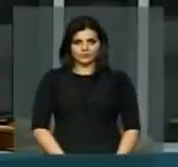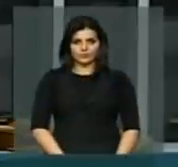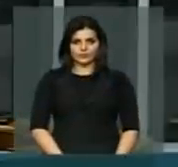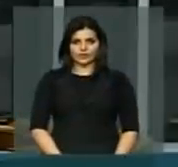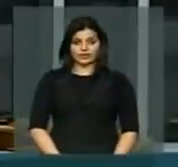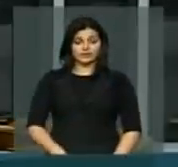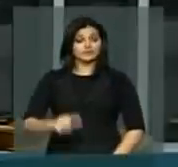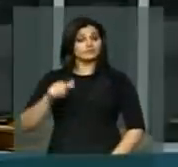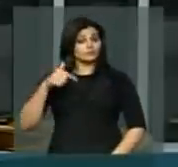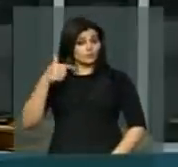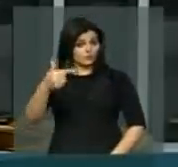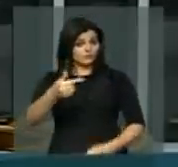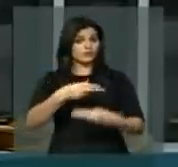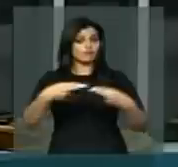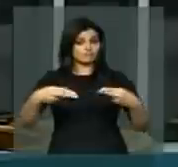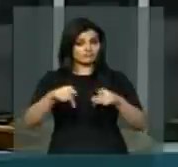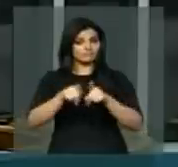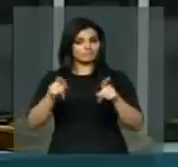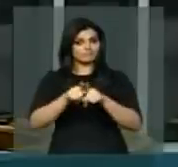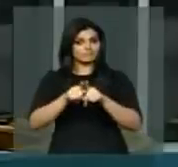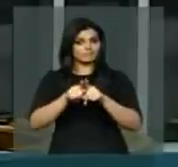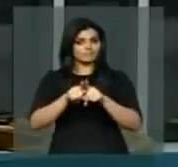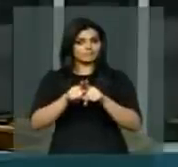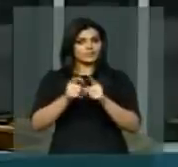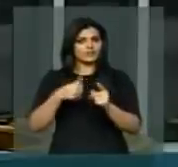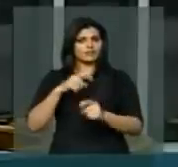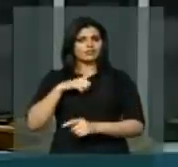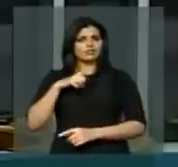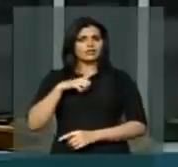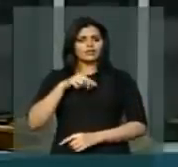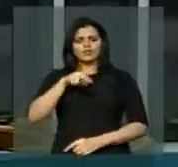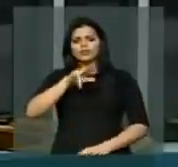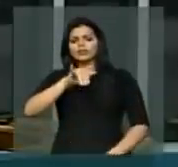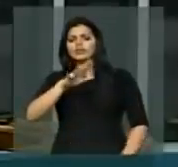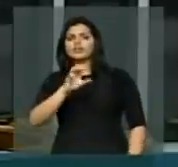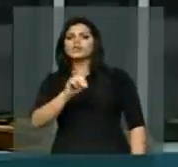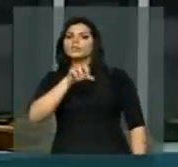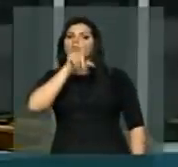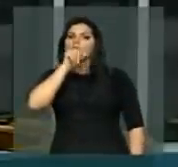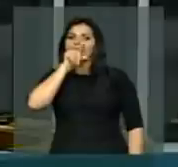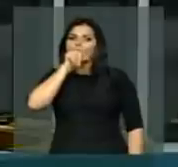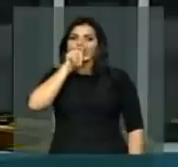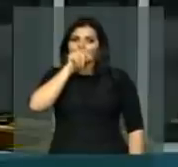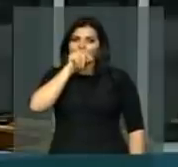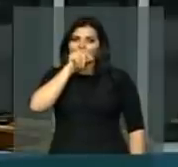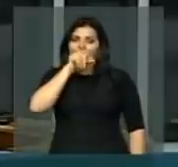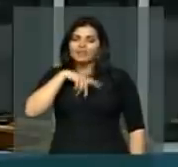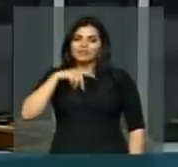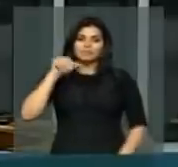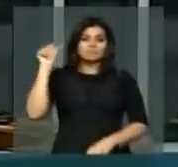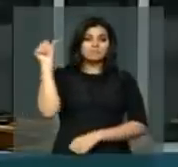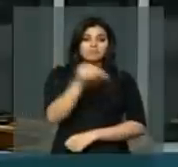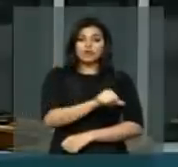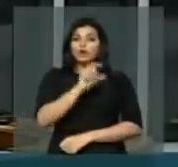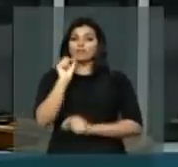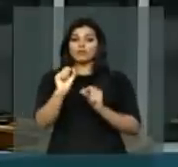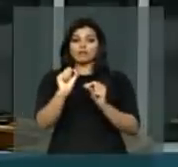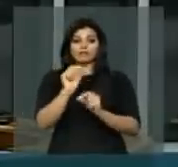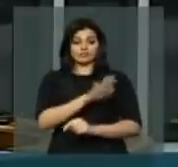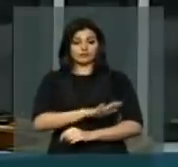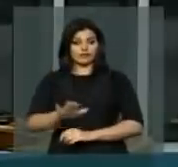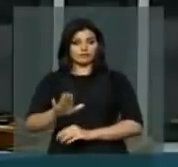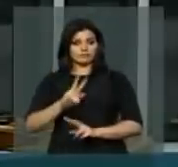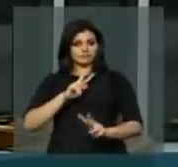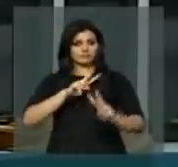Outra questão, destruir ninho de passarinho é mais grave que manter uma criança em cárcere